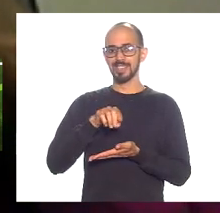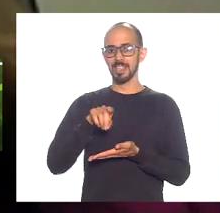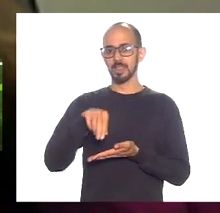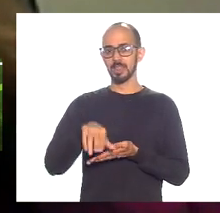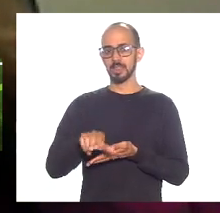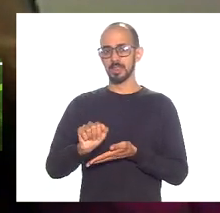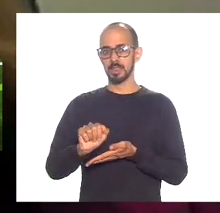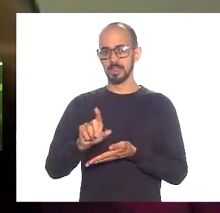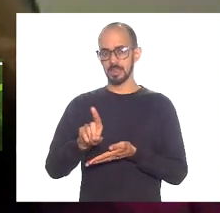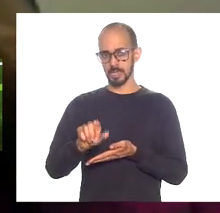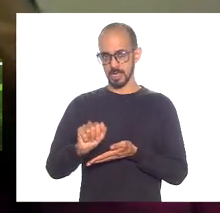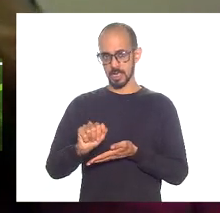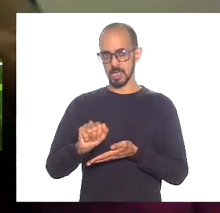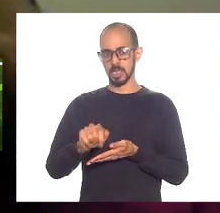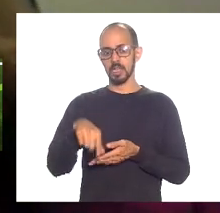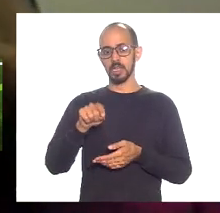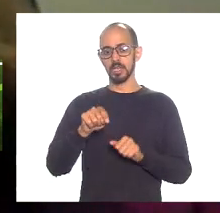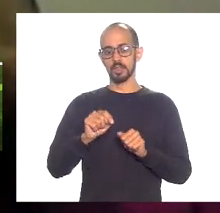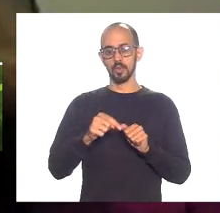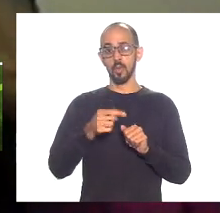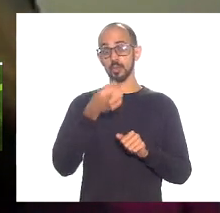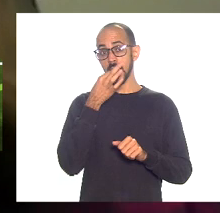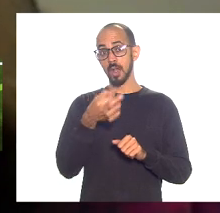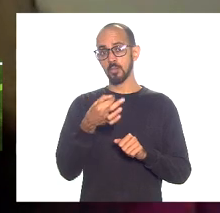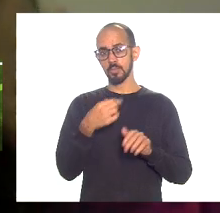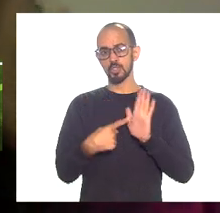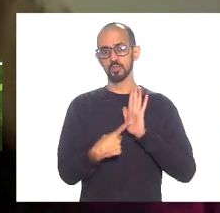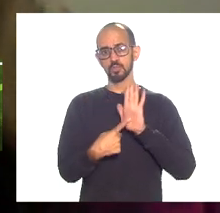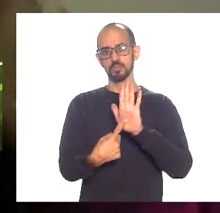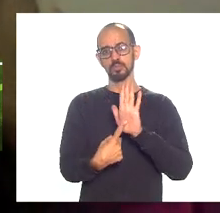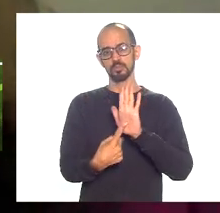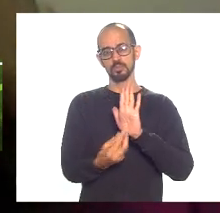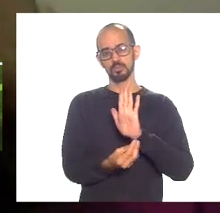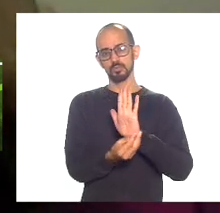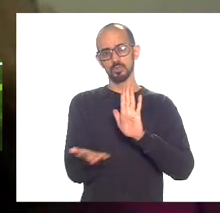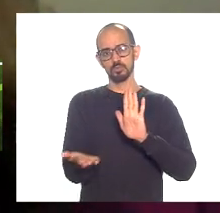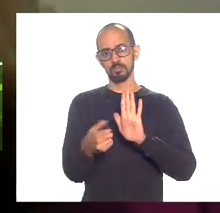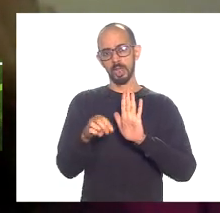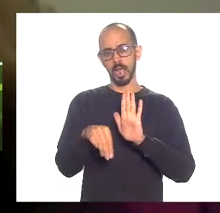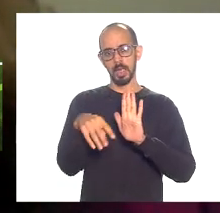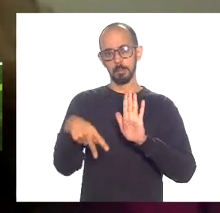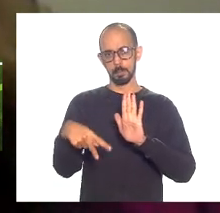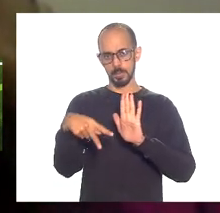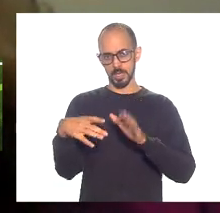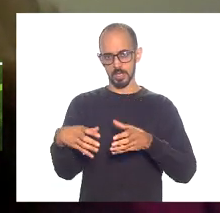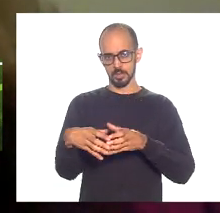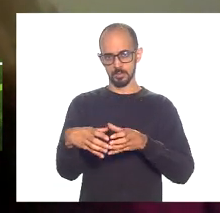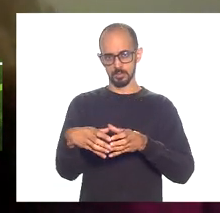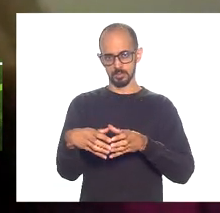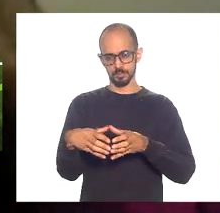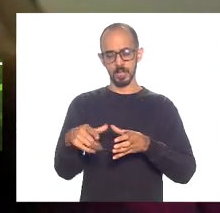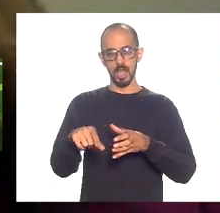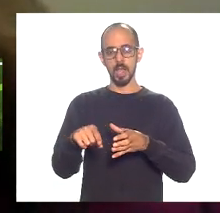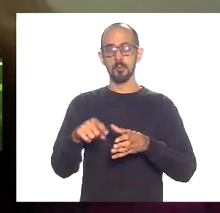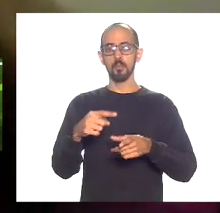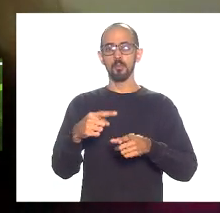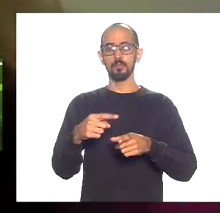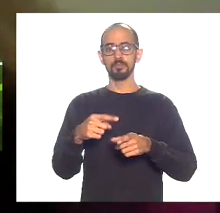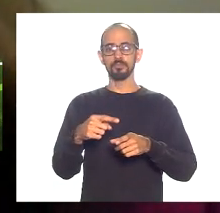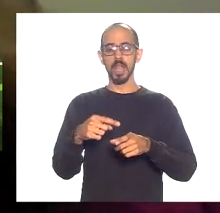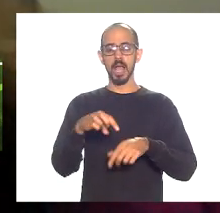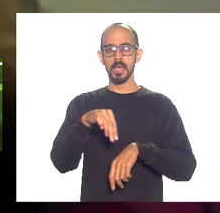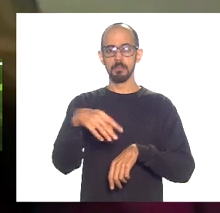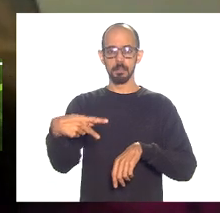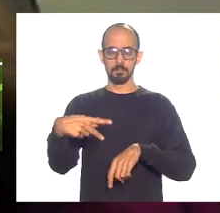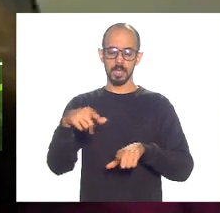argumentos apresentados para a ANP. A ANP, por seu lado, se apresenta como uma instituição com pouca